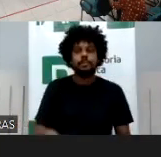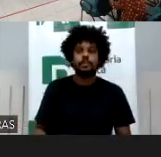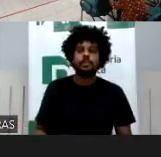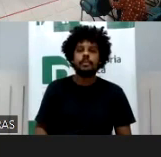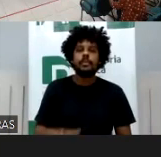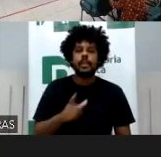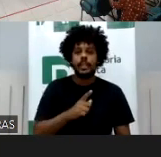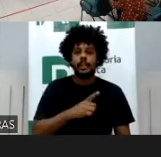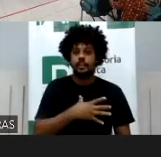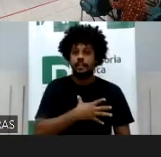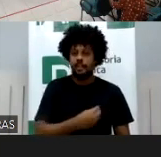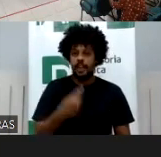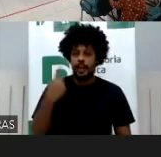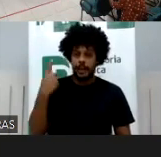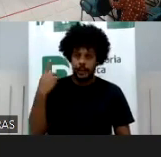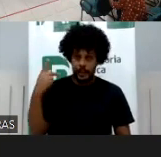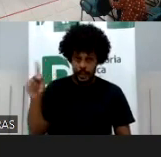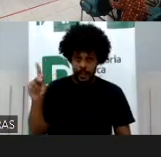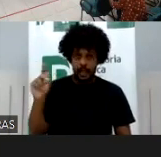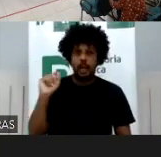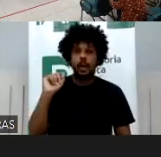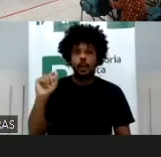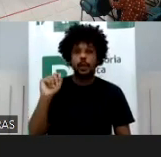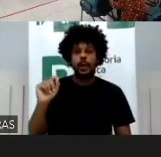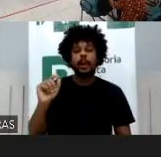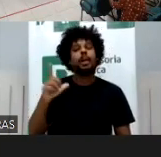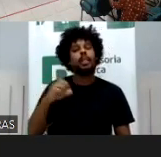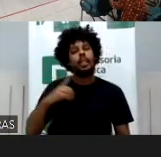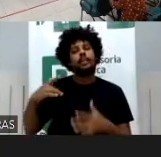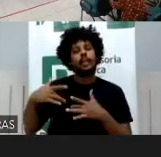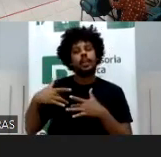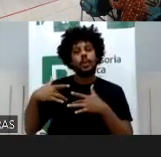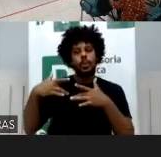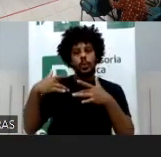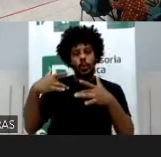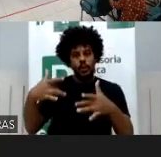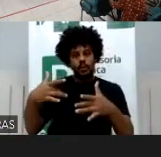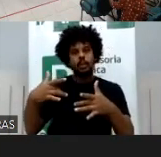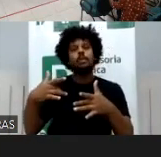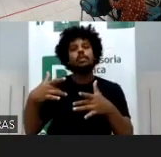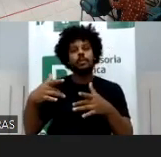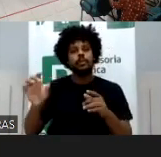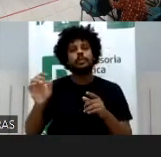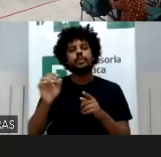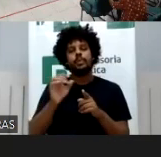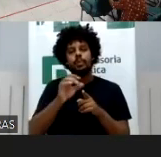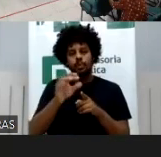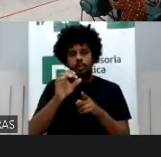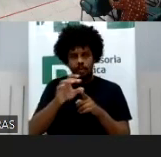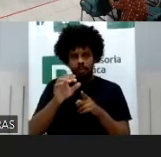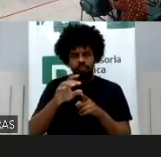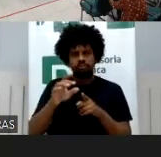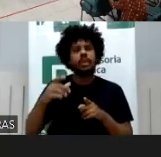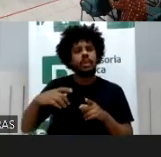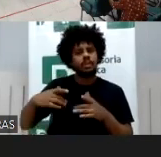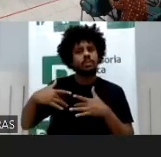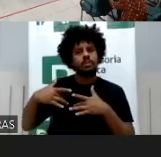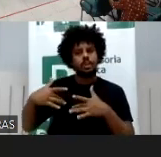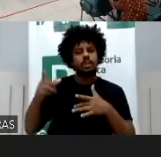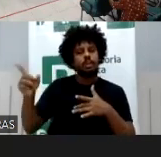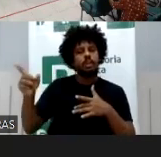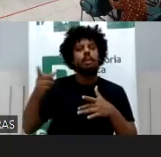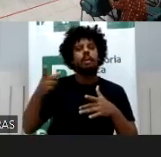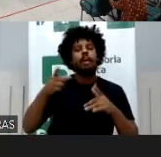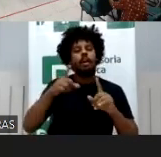assistida, de doação de sêmen, né, anônima e foi assumido como filho pelo jogador, acho que Roger, que era o parceiro dela, depois